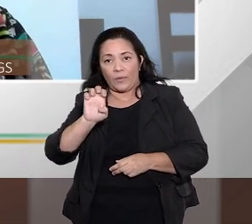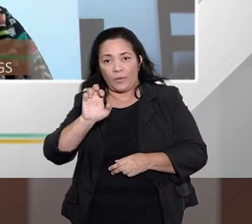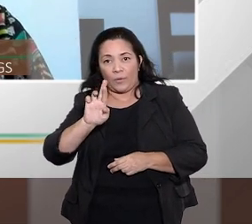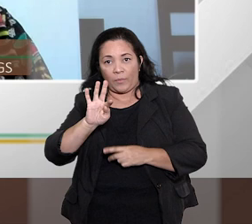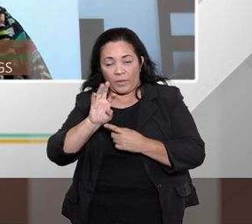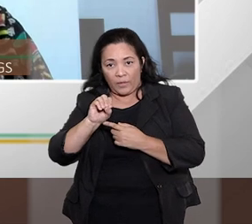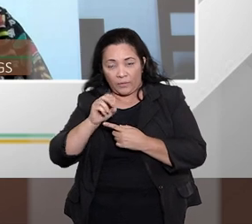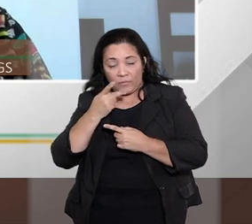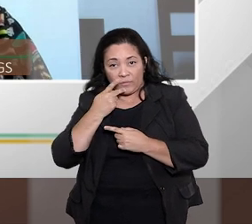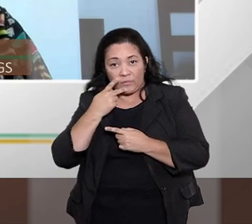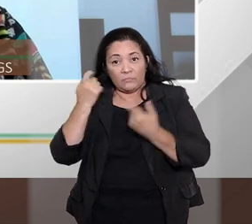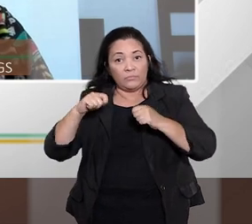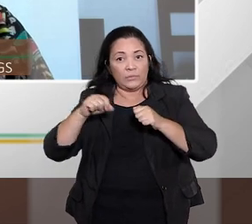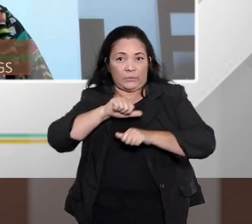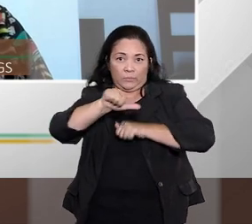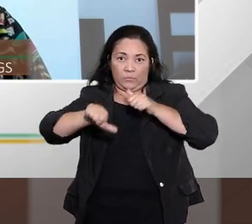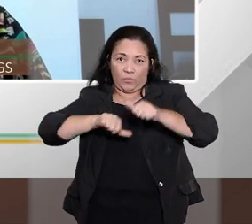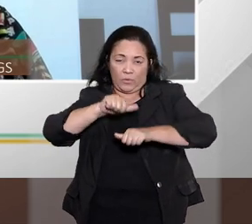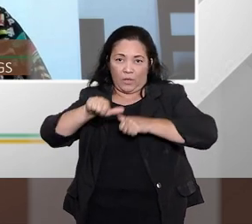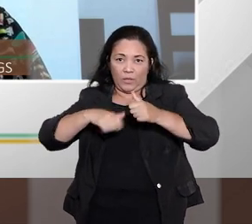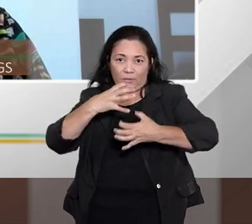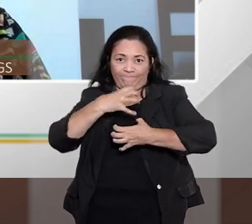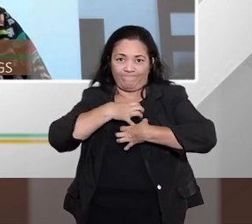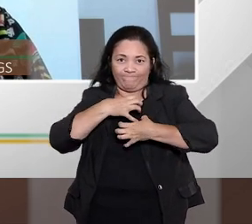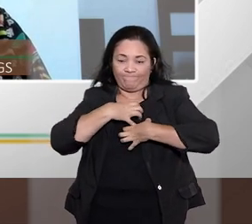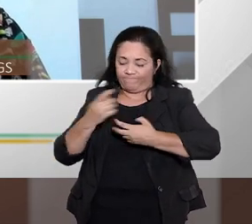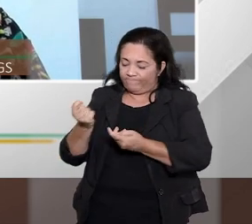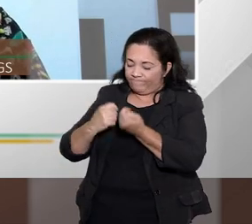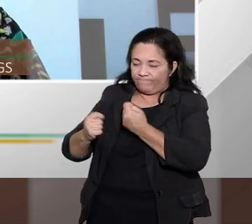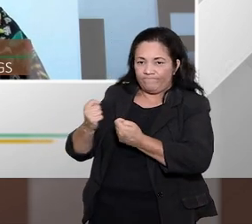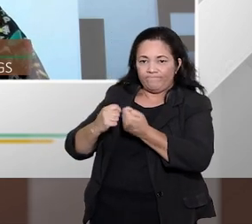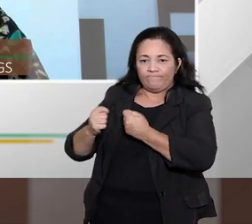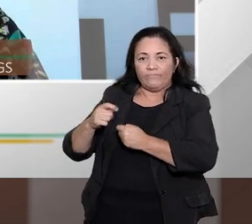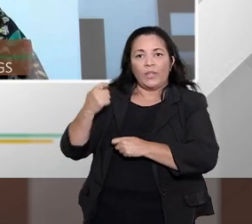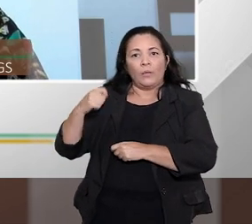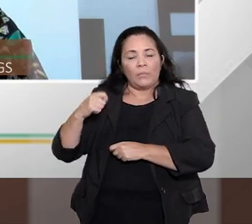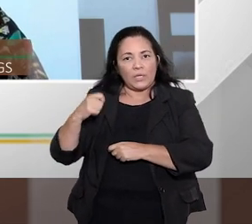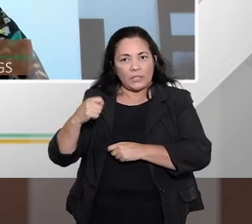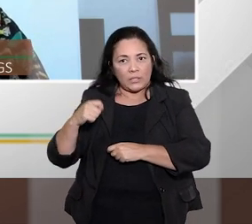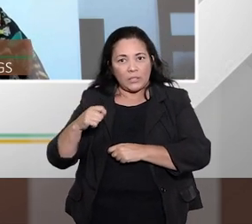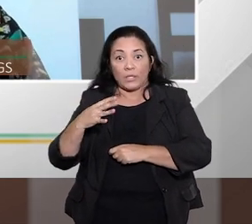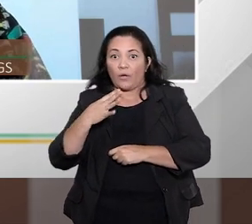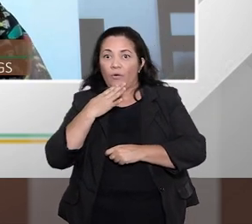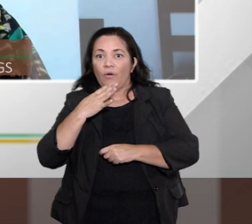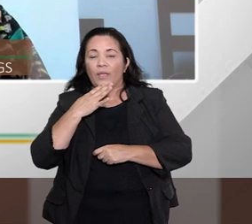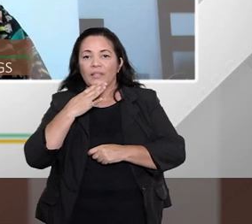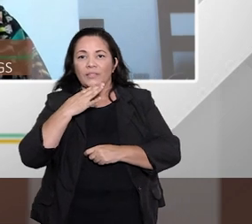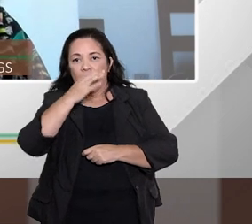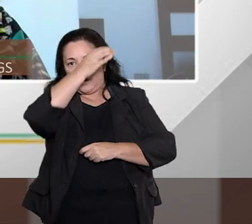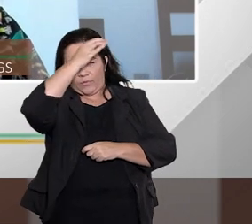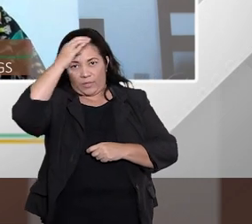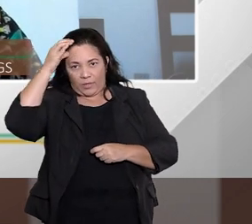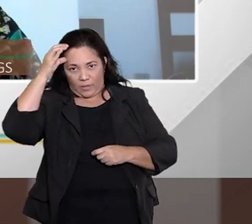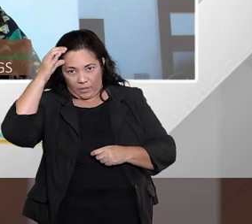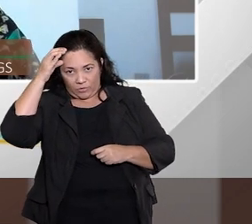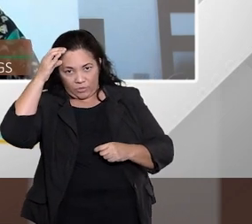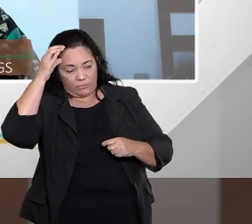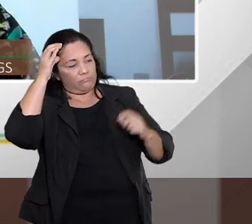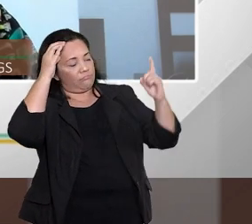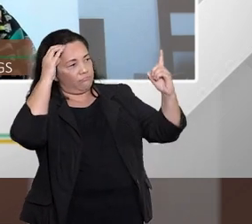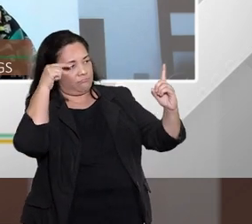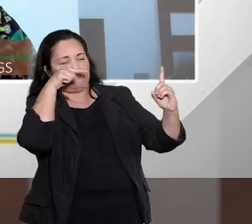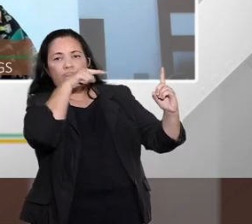é uma mudança de cultura, vamos voltar àquela boa-fé de conhecer o seu cliente, de oferecer o